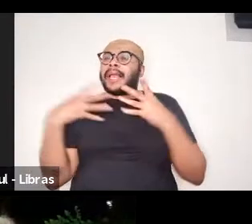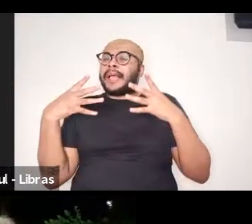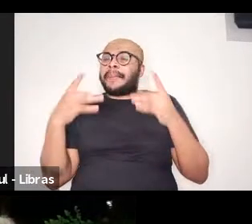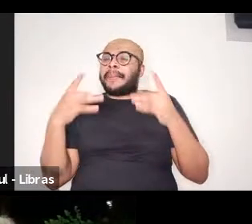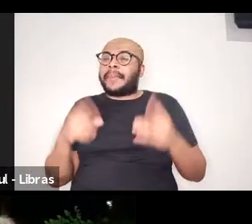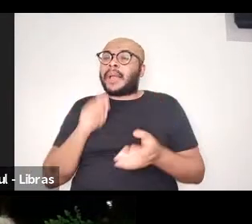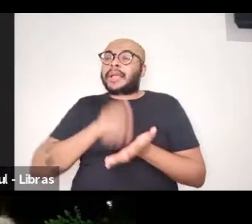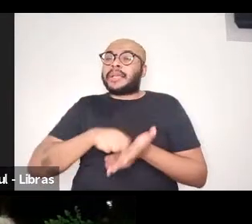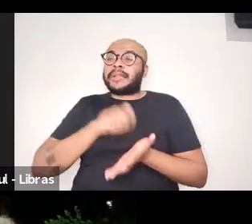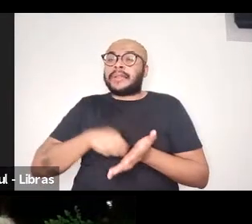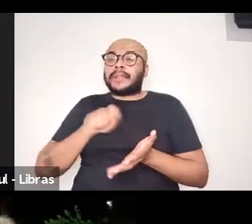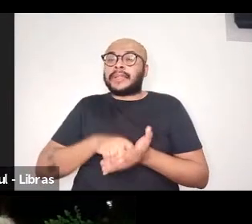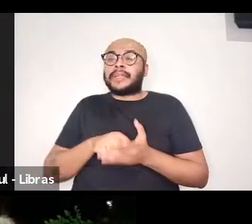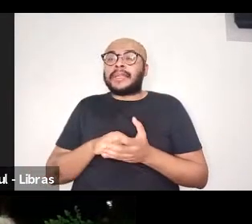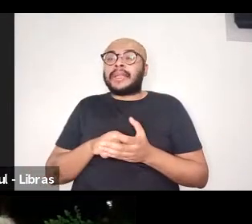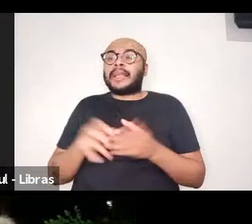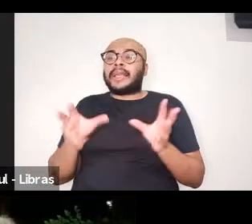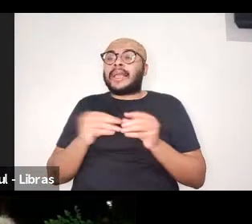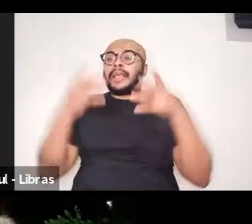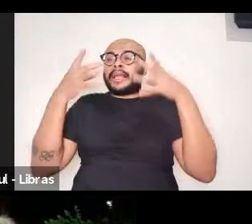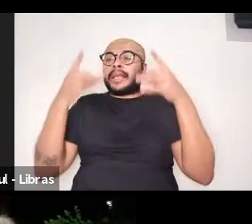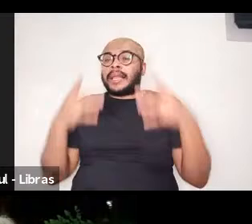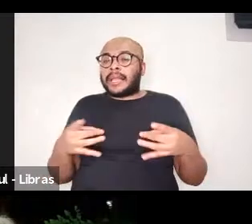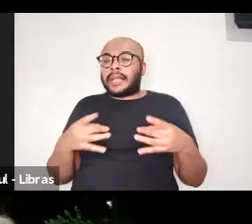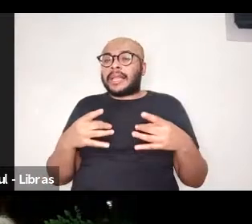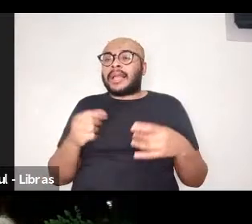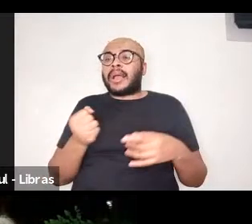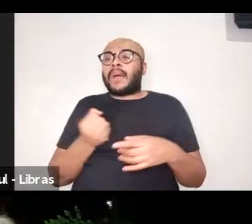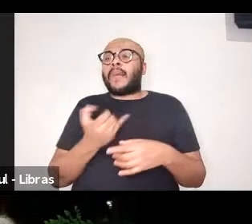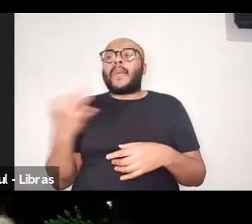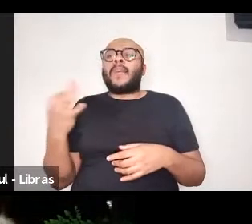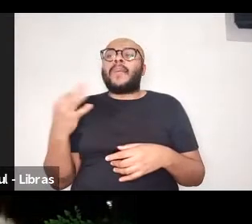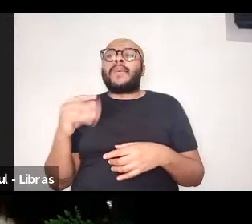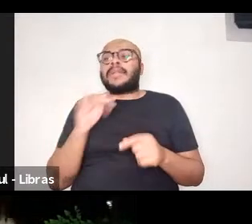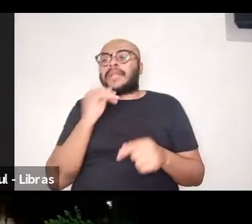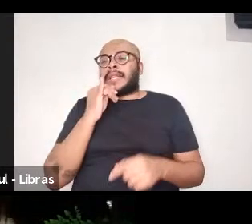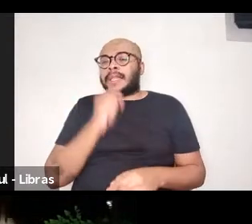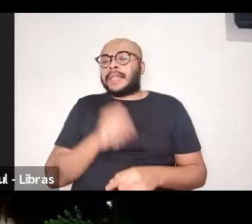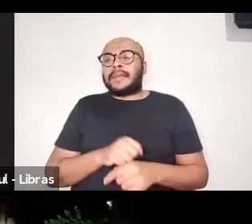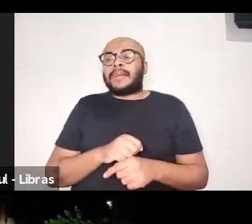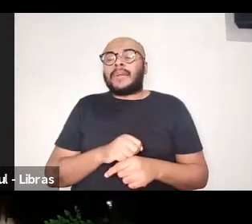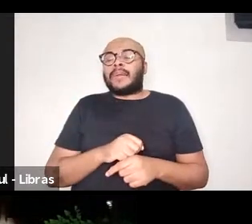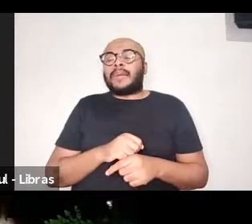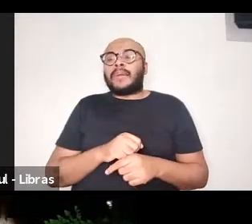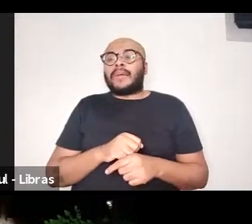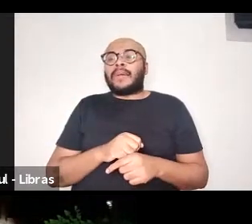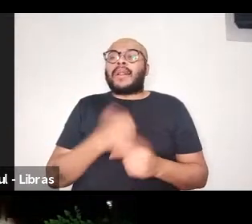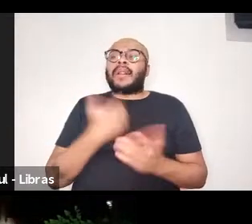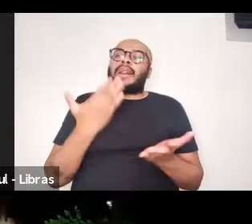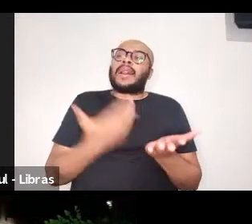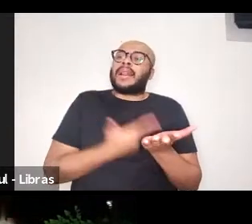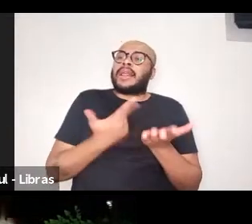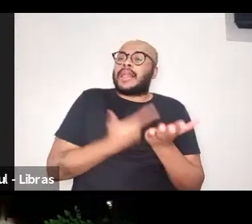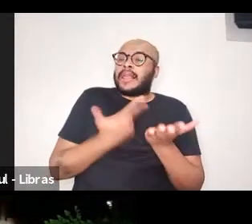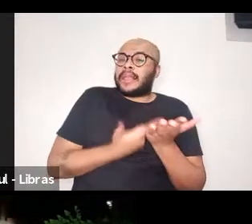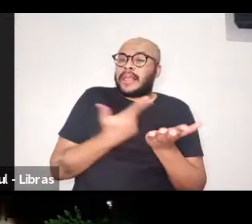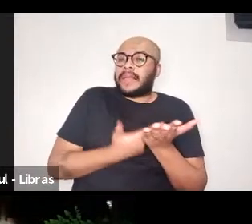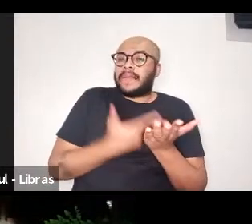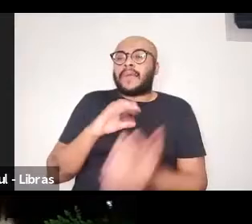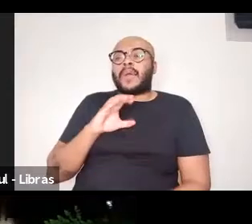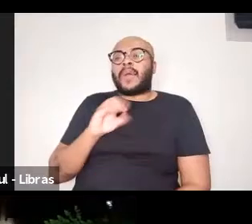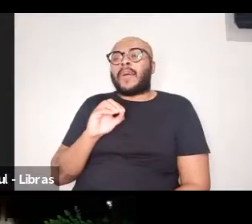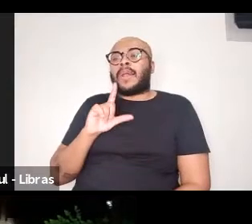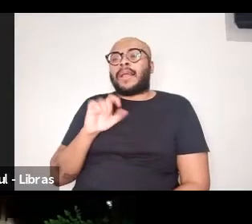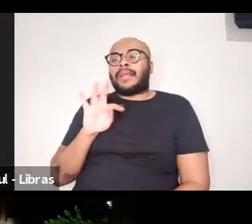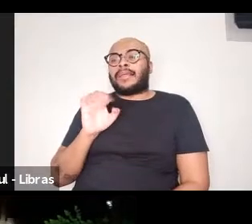resenhas de livros que são coletâneas, livros editados. Esses são, a